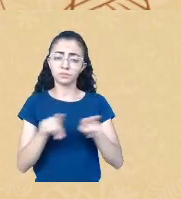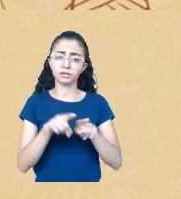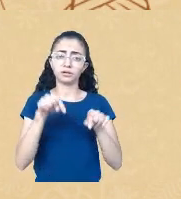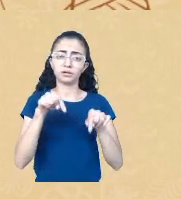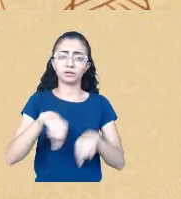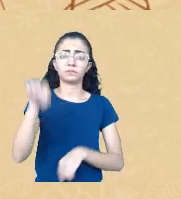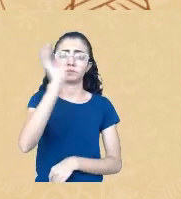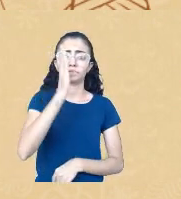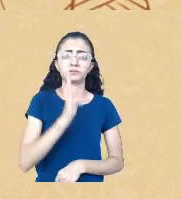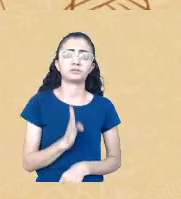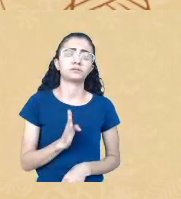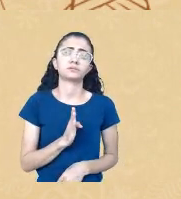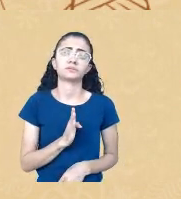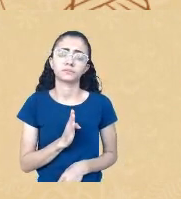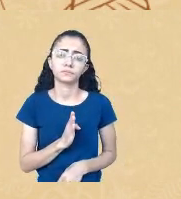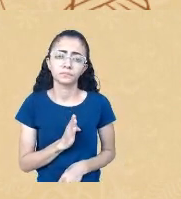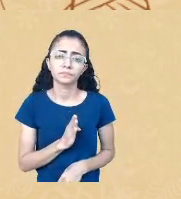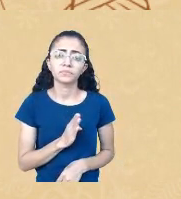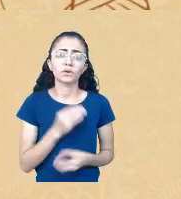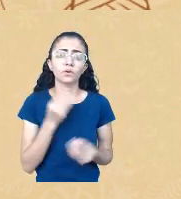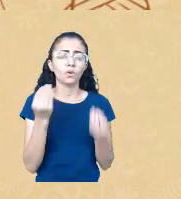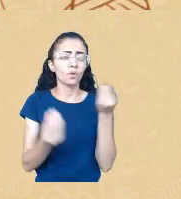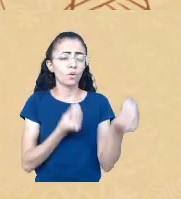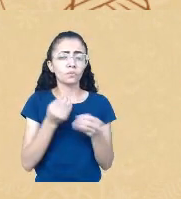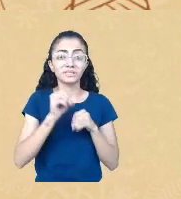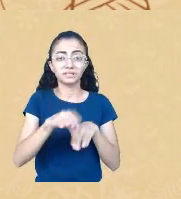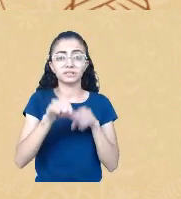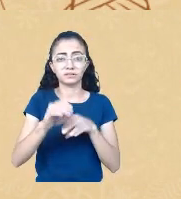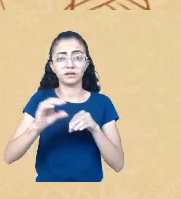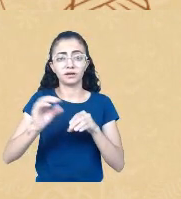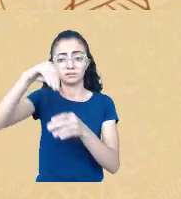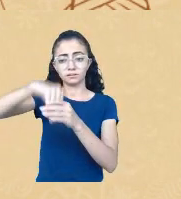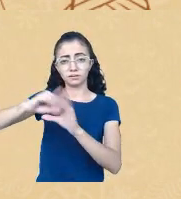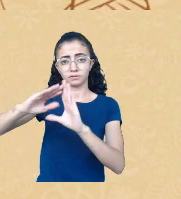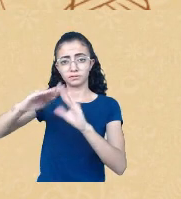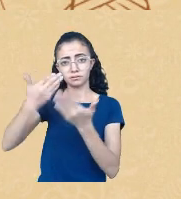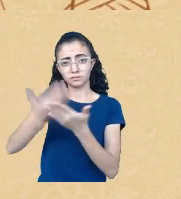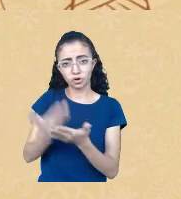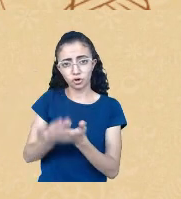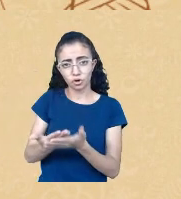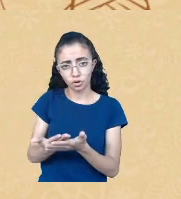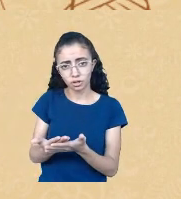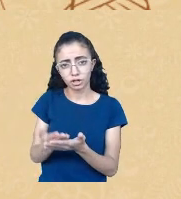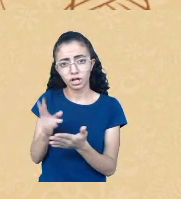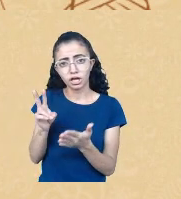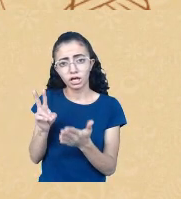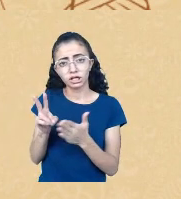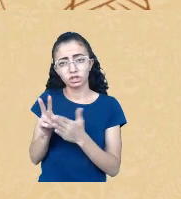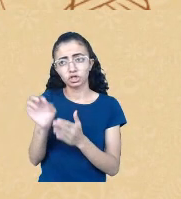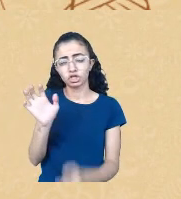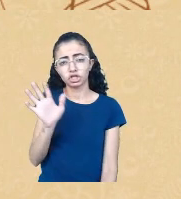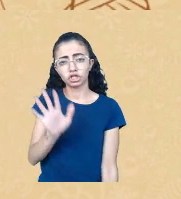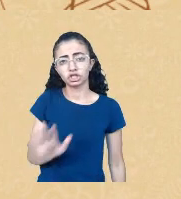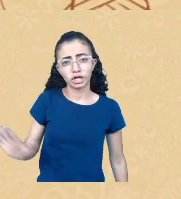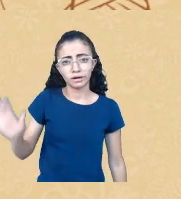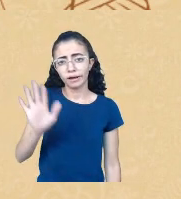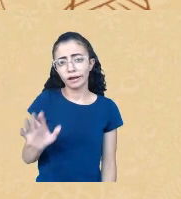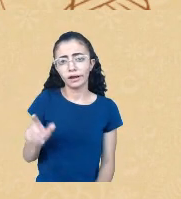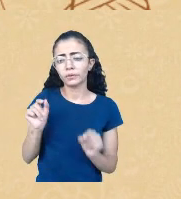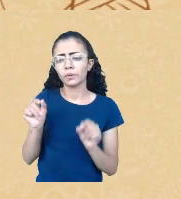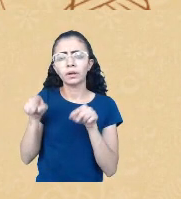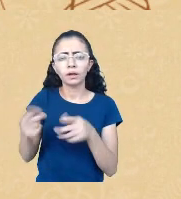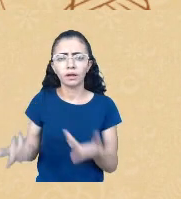é ensinada nas escolas ainda, de que o índio genérico estaria necessariamente nu, necessariamente pintado,